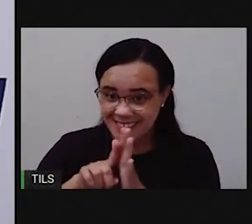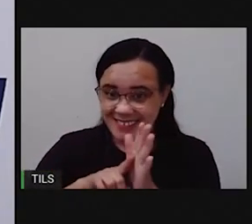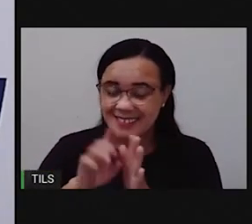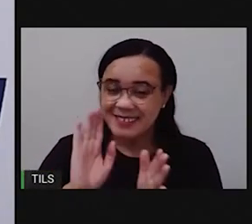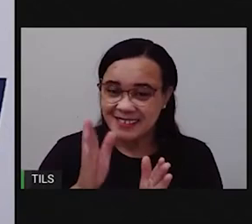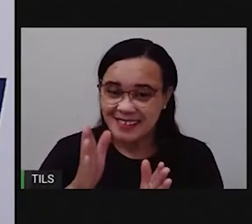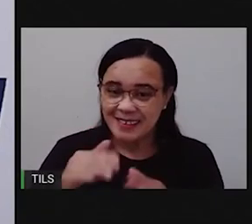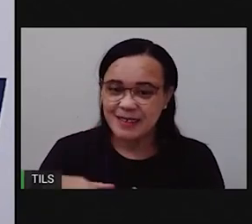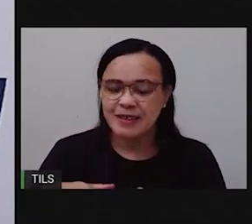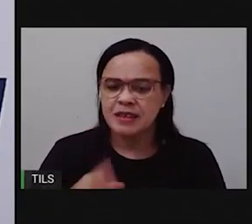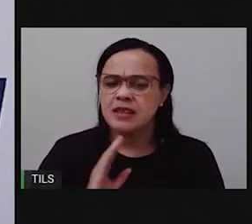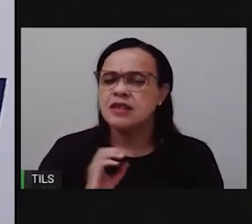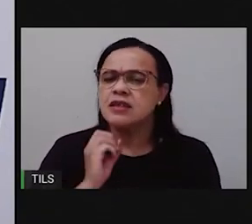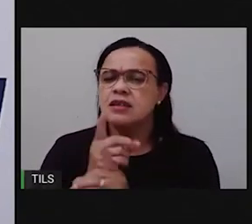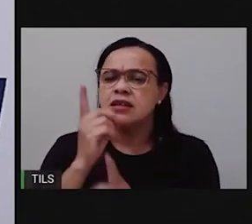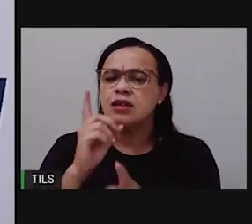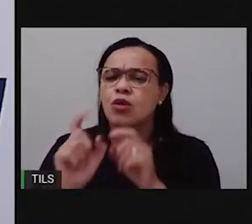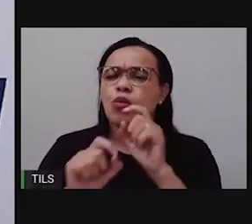O que você descobriu?